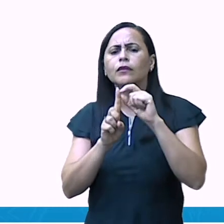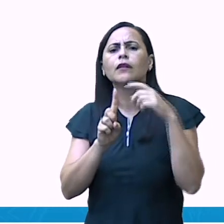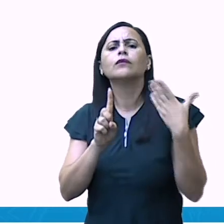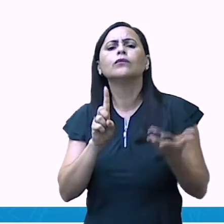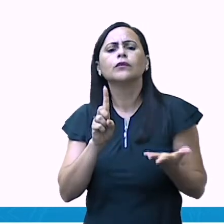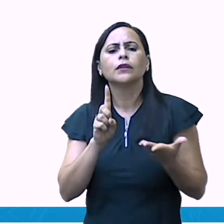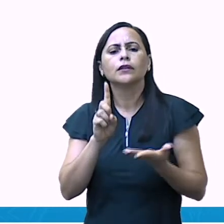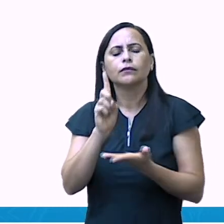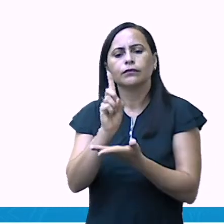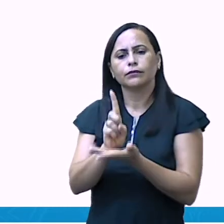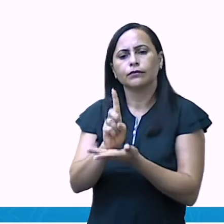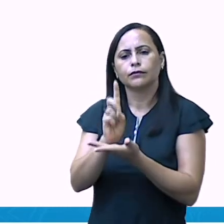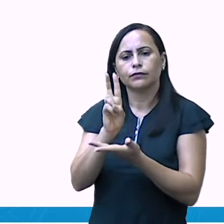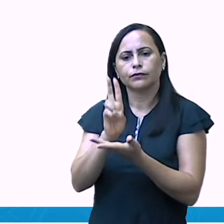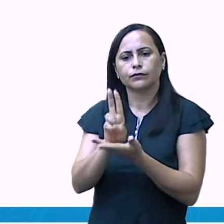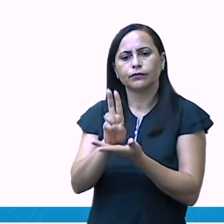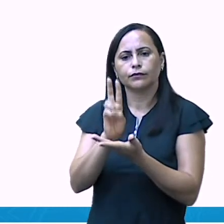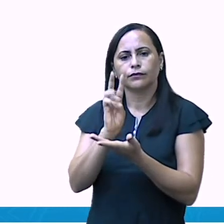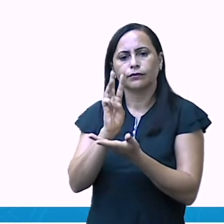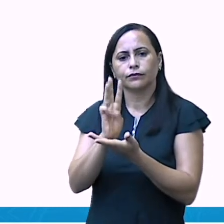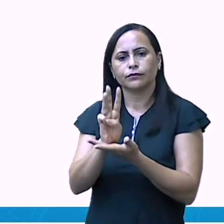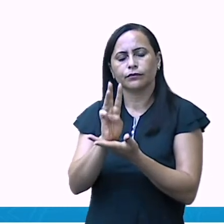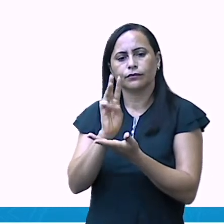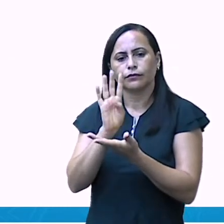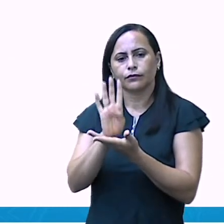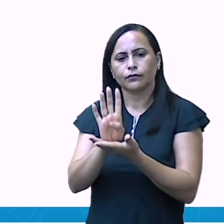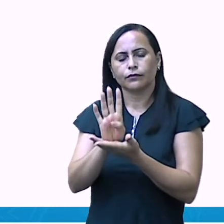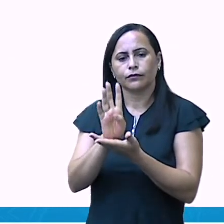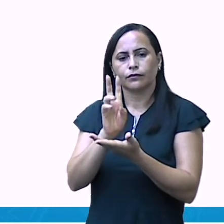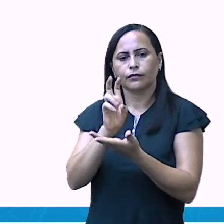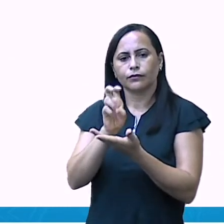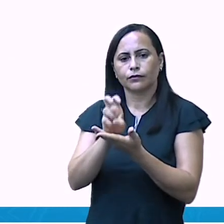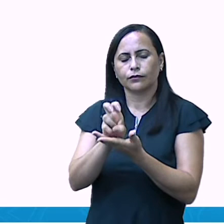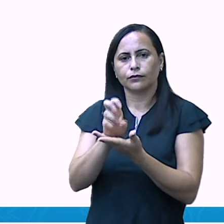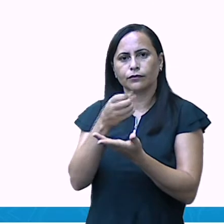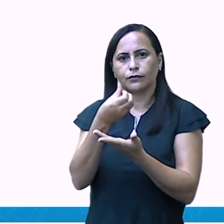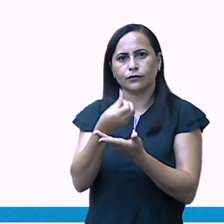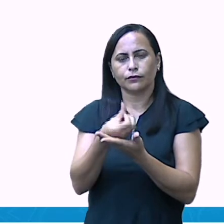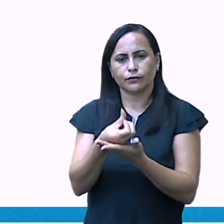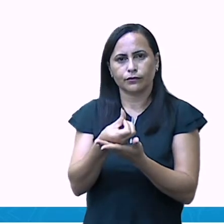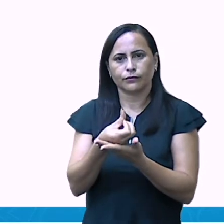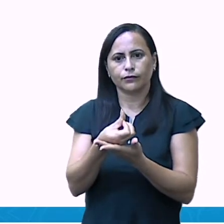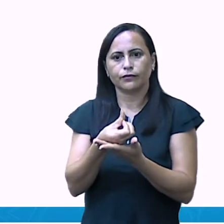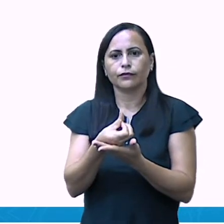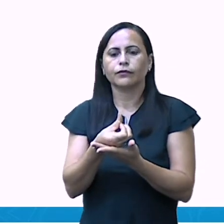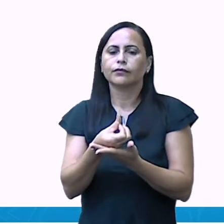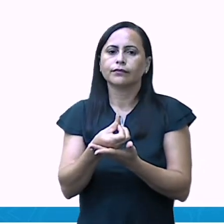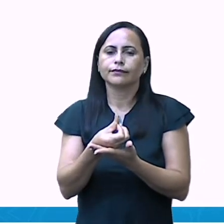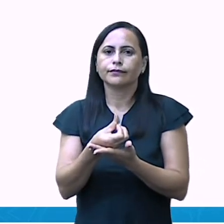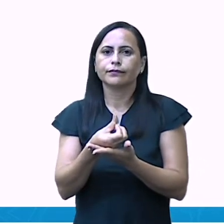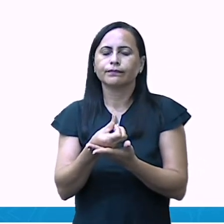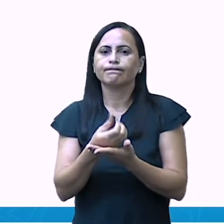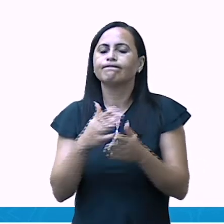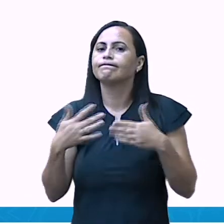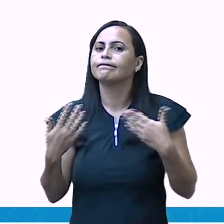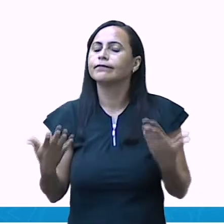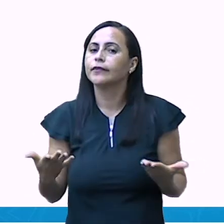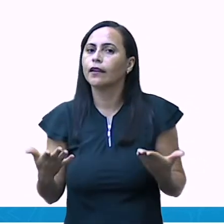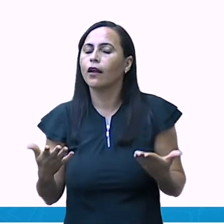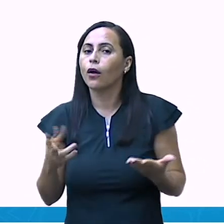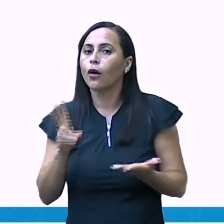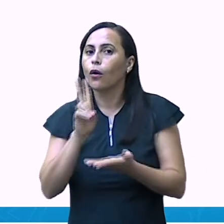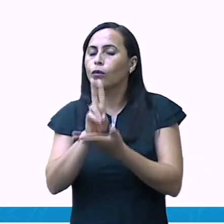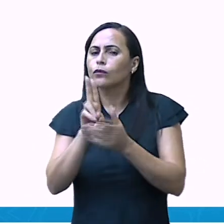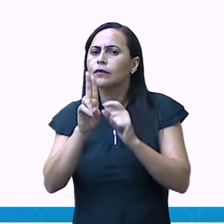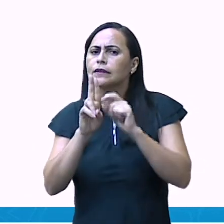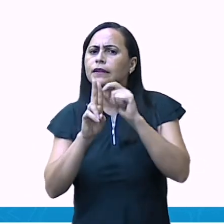Uma, duas, três, quatro, cinco, seis. Então, duas dezenas